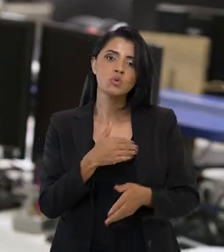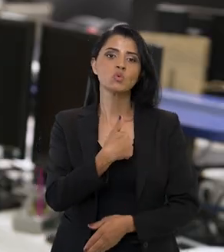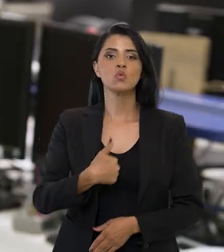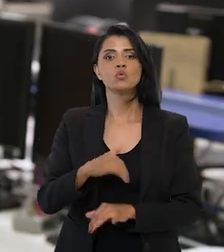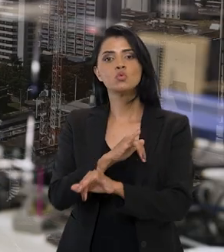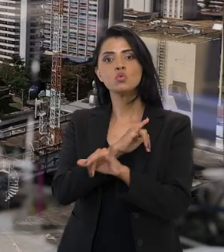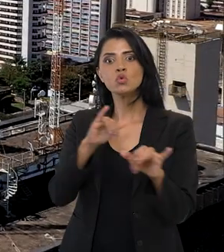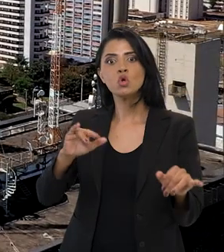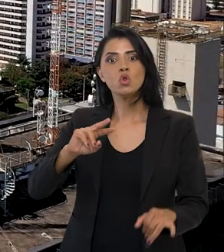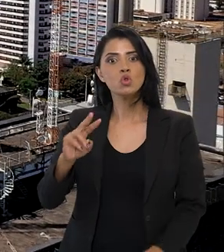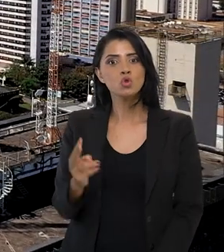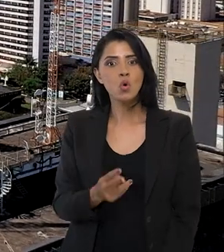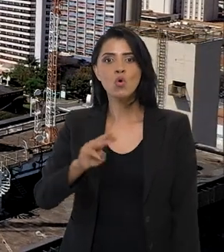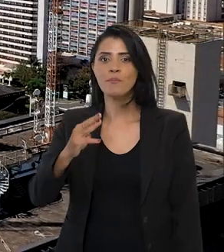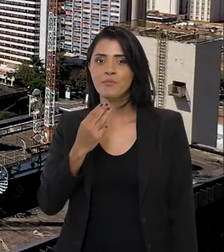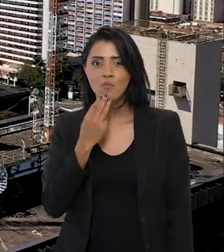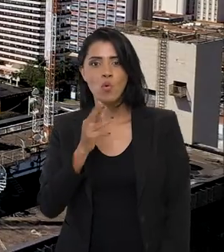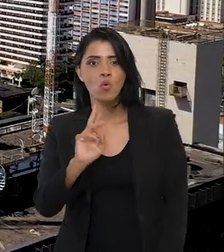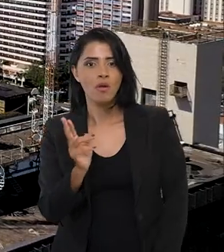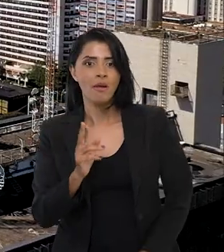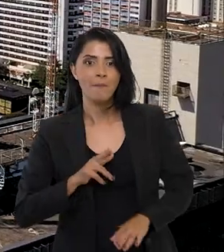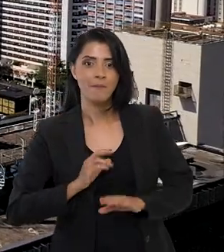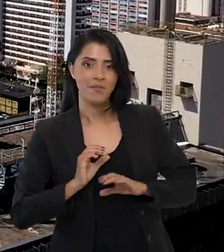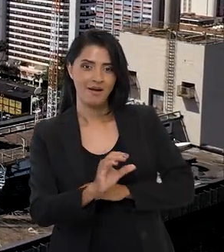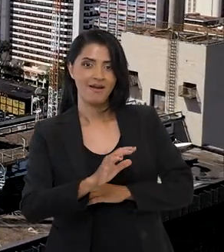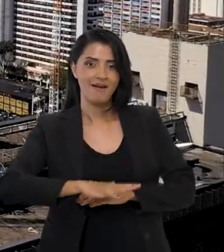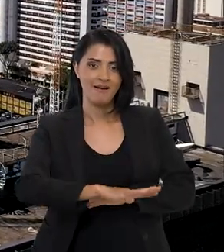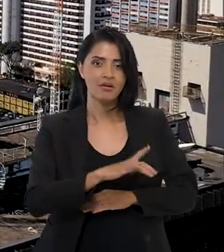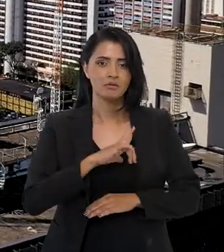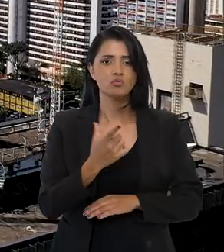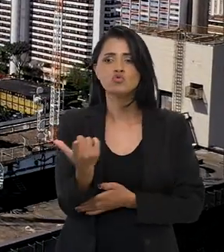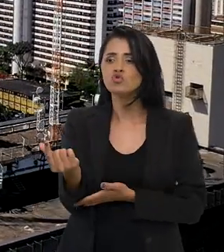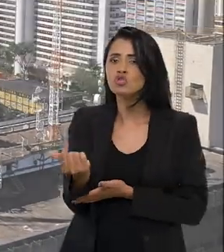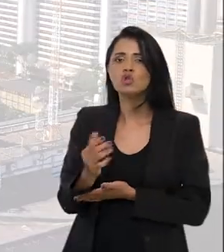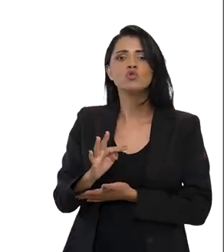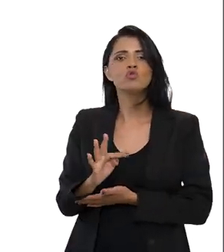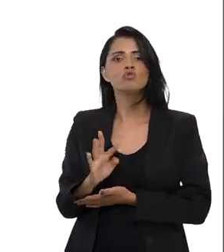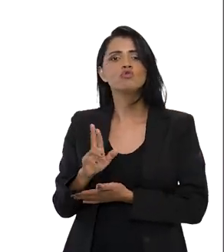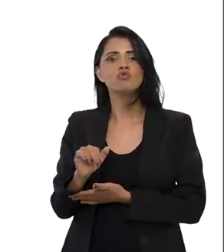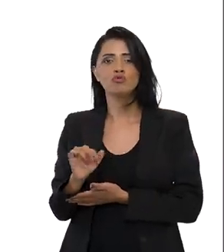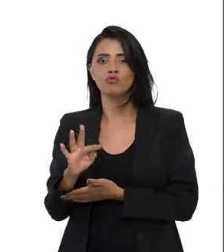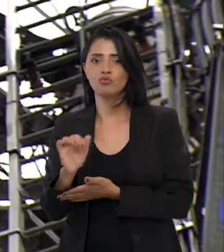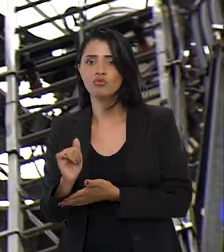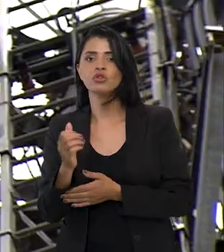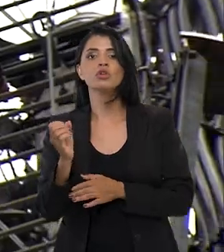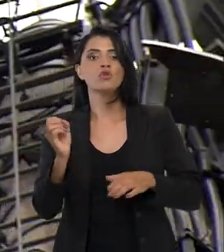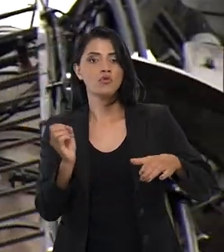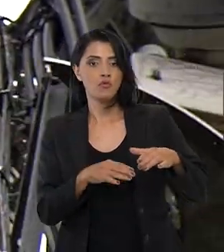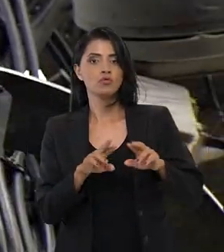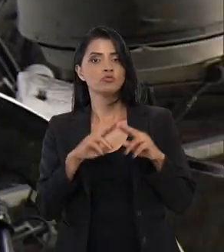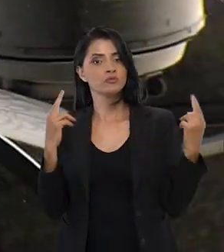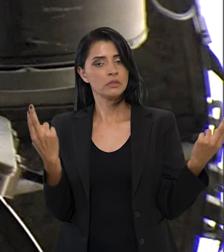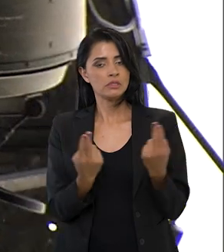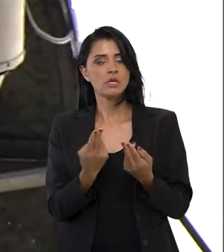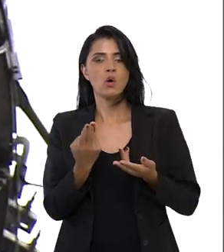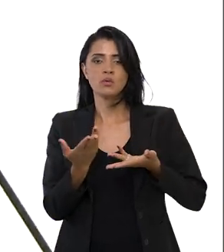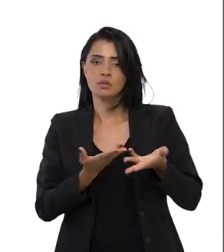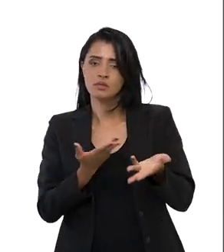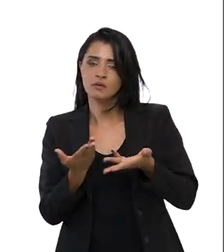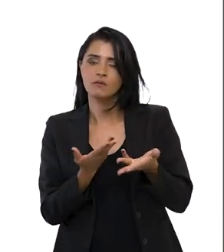e acessível. O governo anunciou 2 bilhões de reais para o setor. O dinheiro virá do FUSTE, o Fundo de